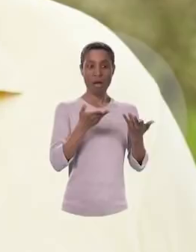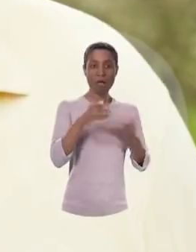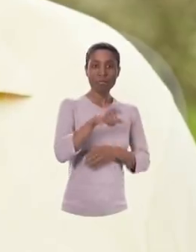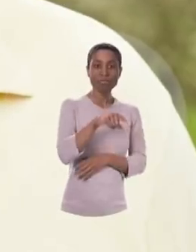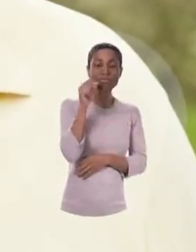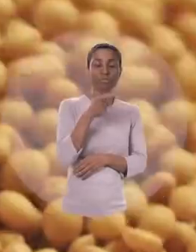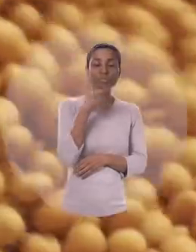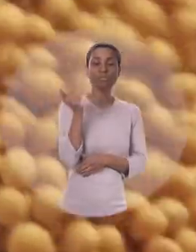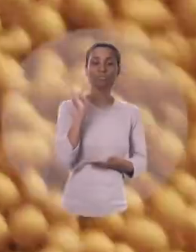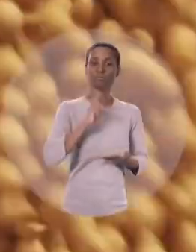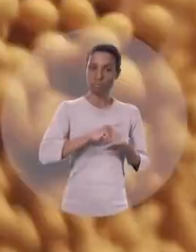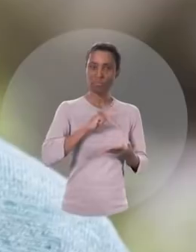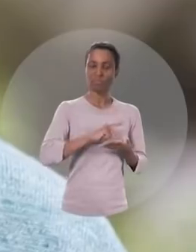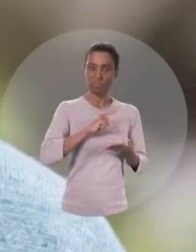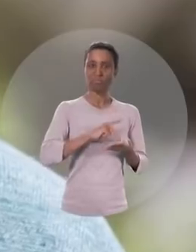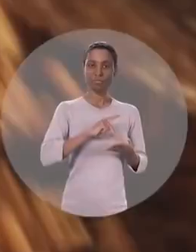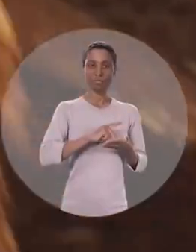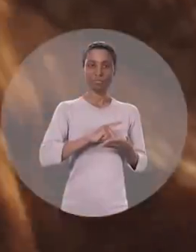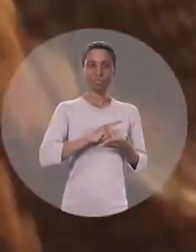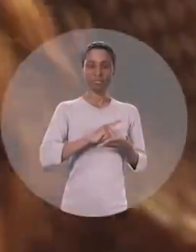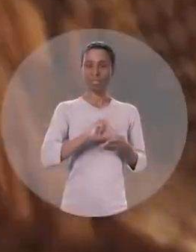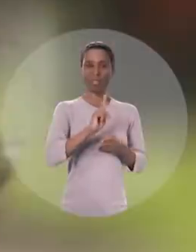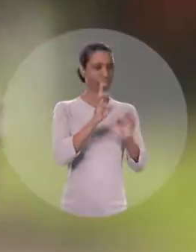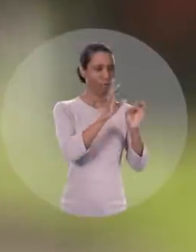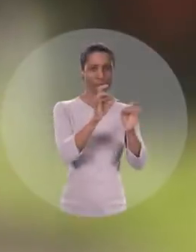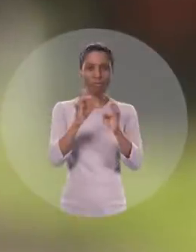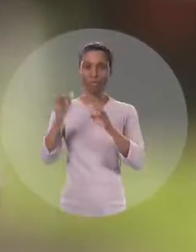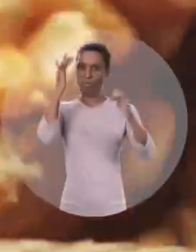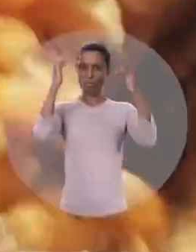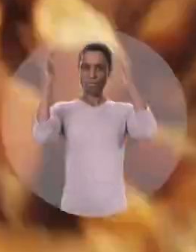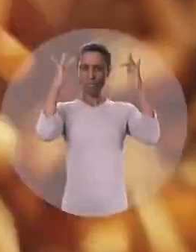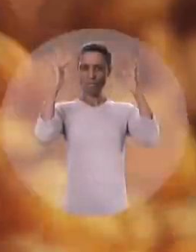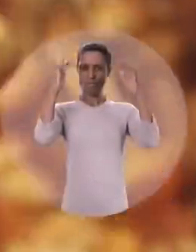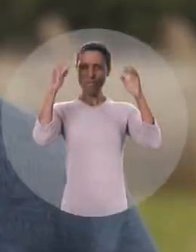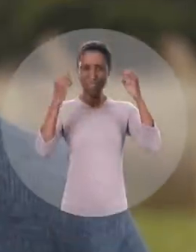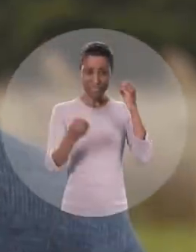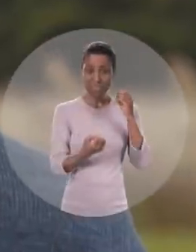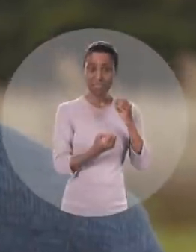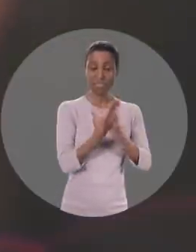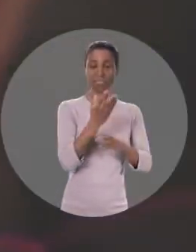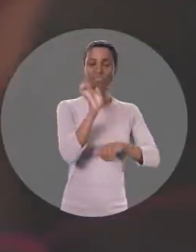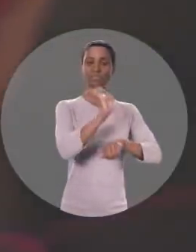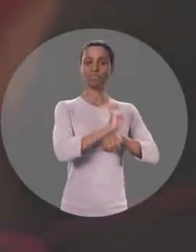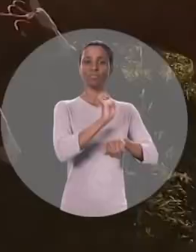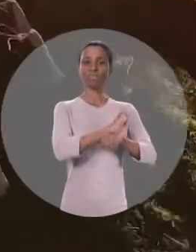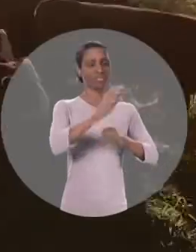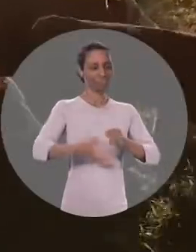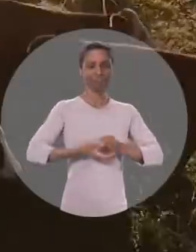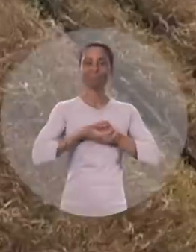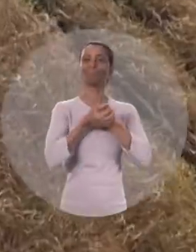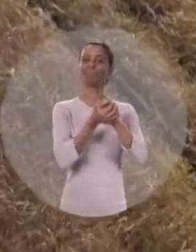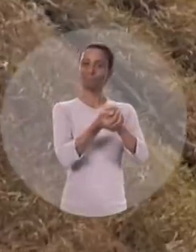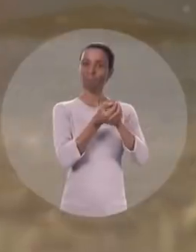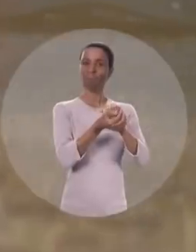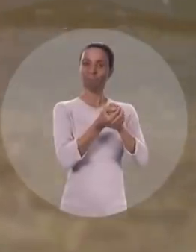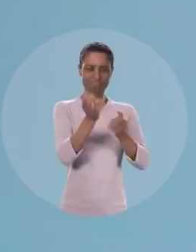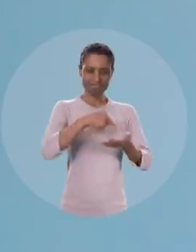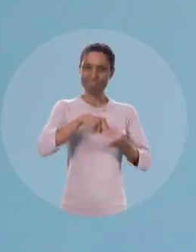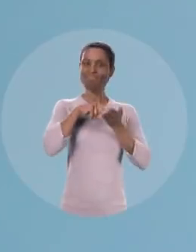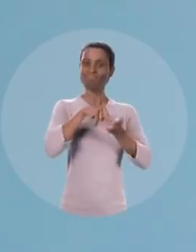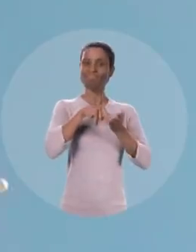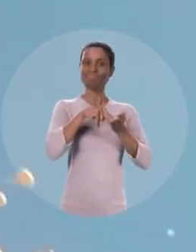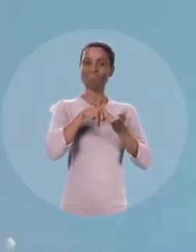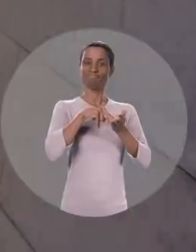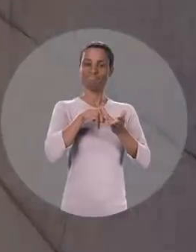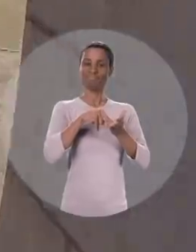Nós escolhemos falar a verdade e não vender ilusão. Construindo um estado sustentável,